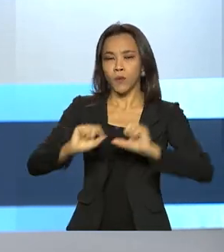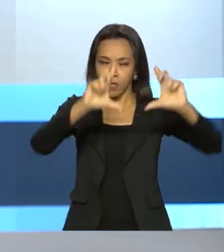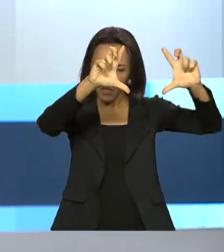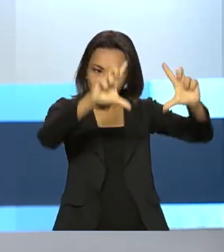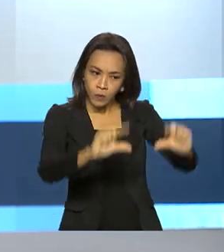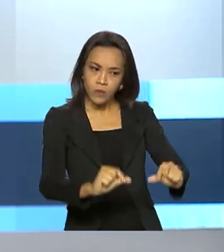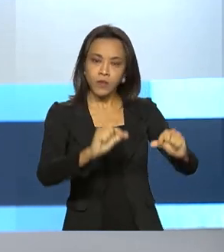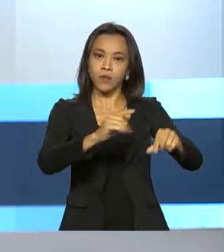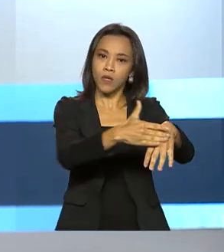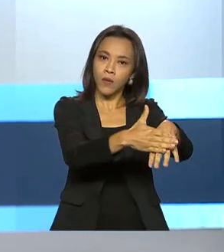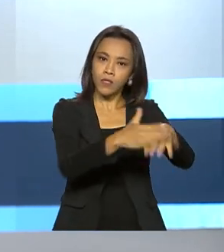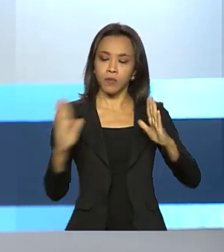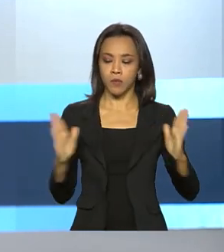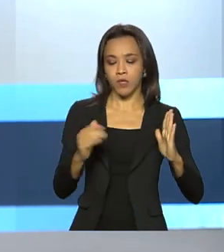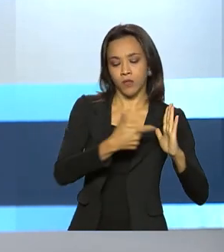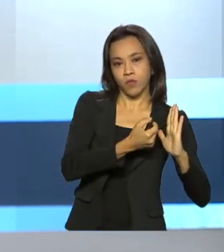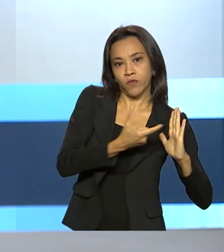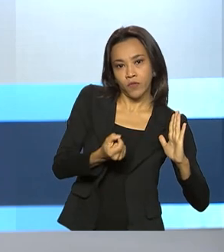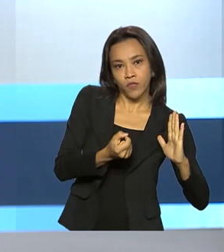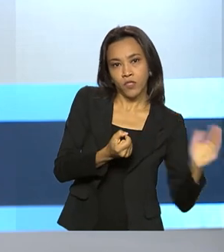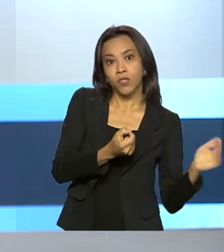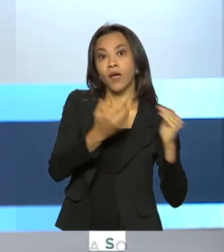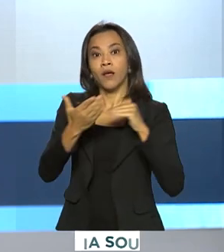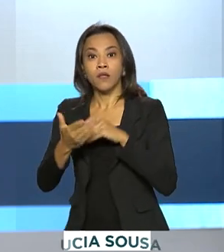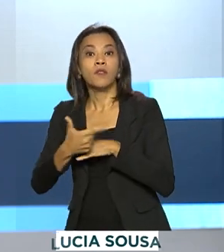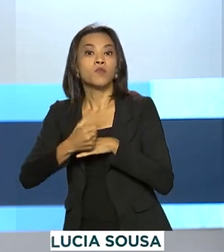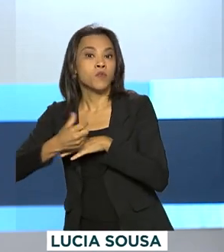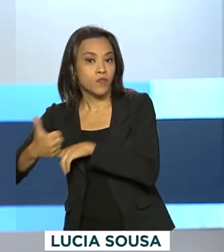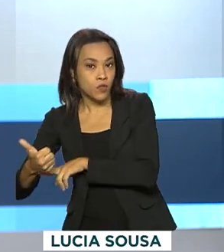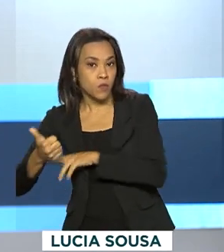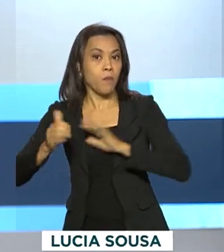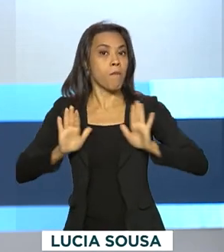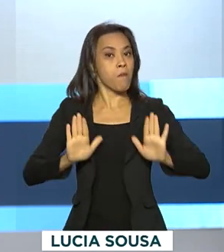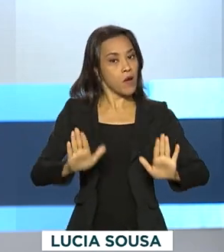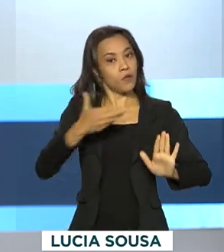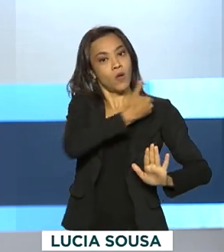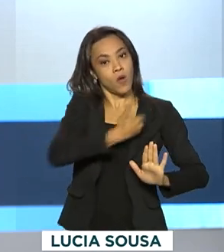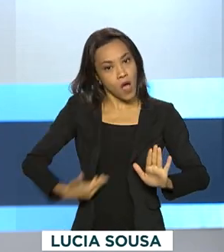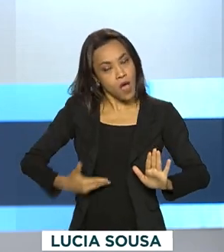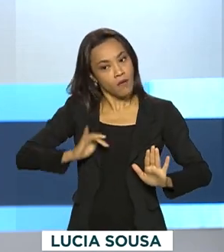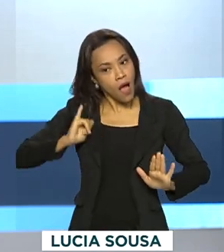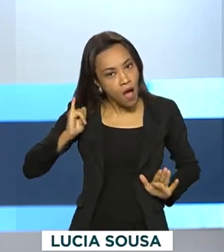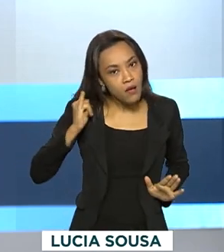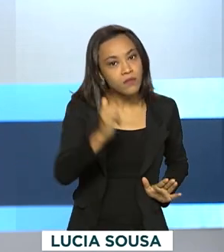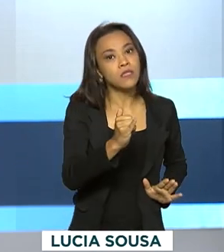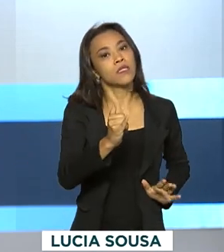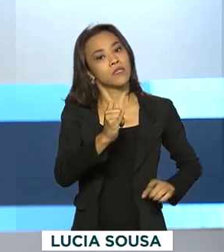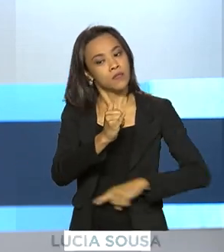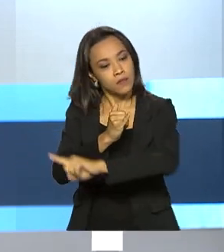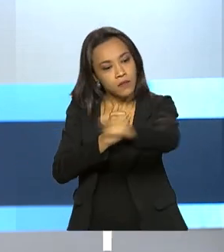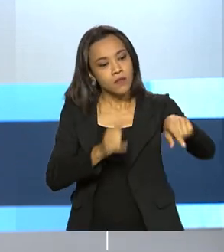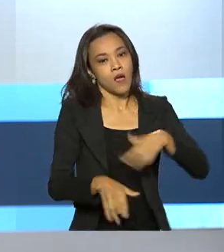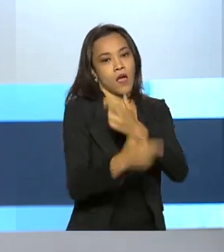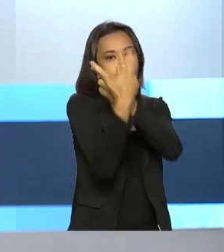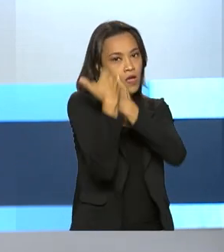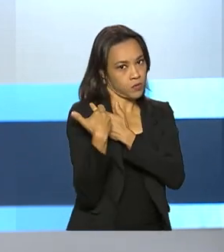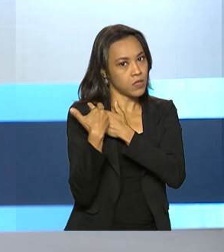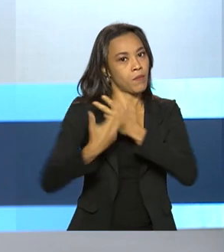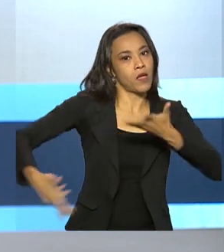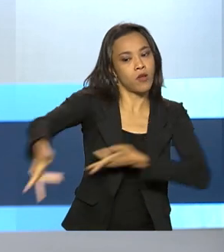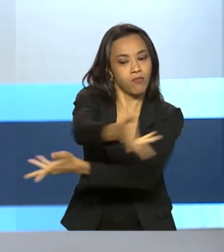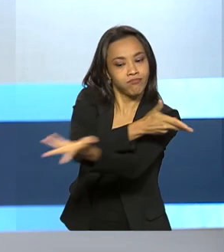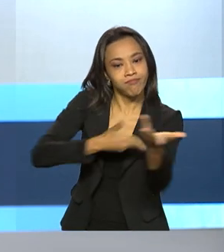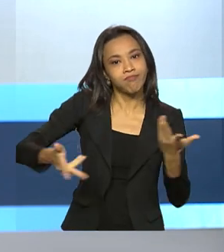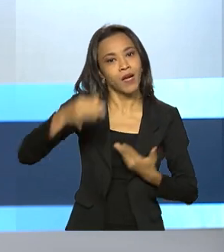doença entre 2020 e 2021. Mas o governo reforça a responsabilidade compartilhada no combate ao